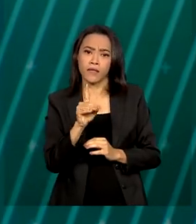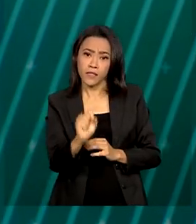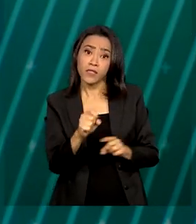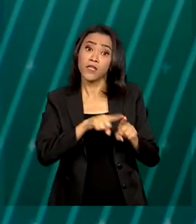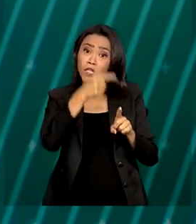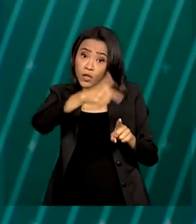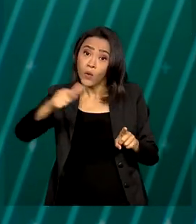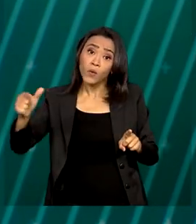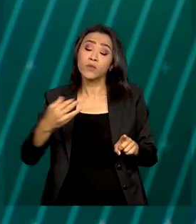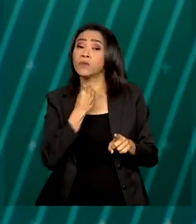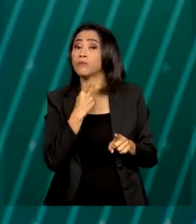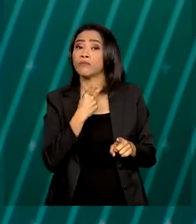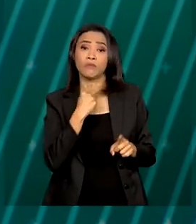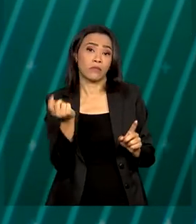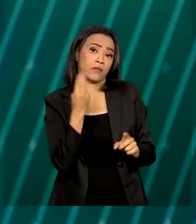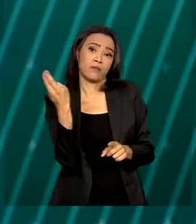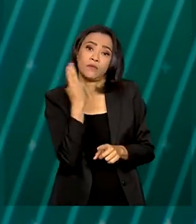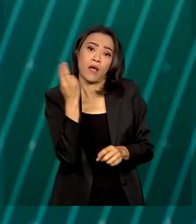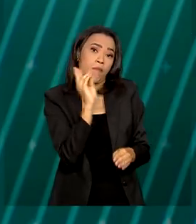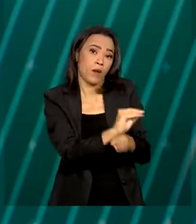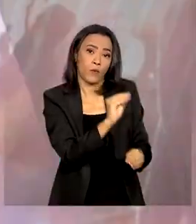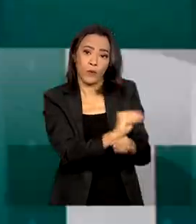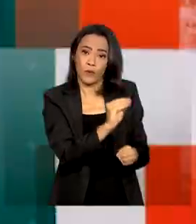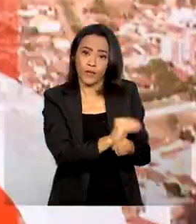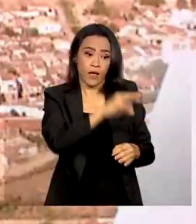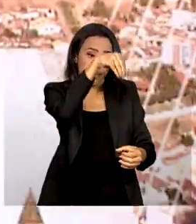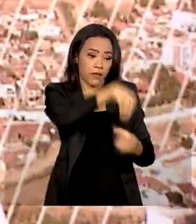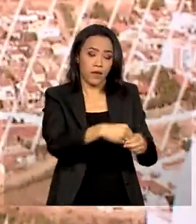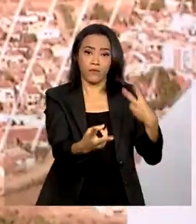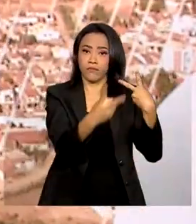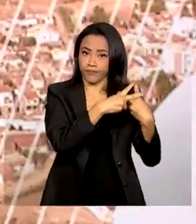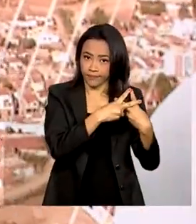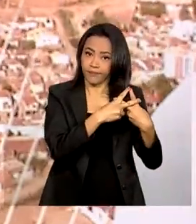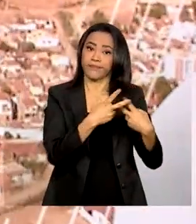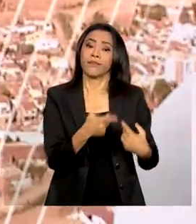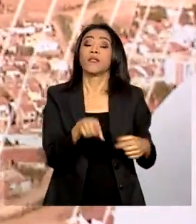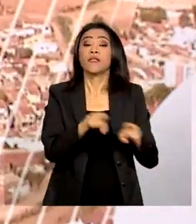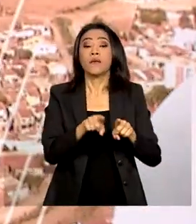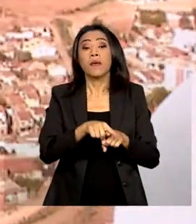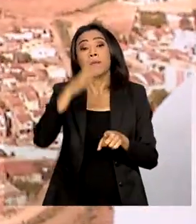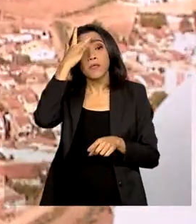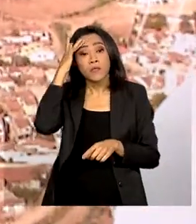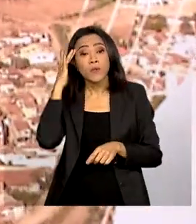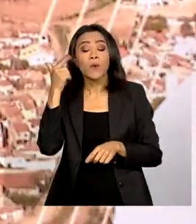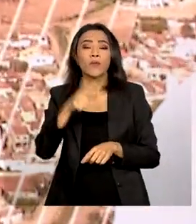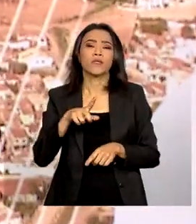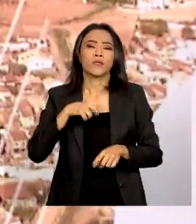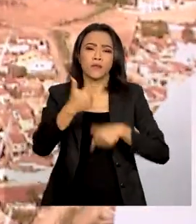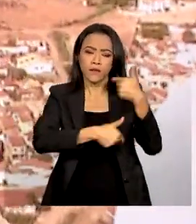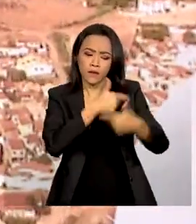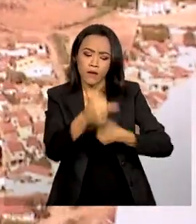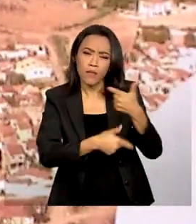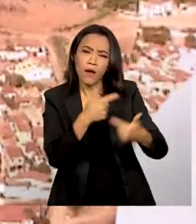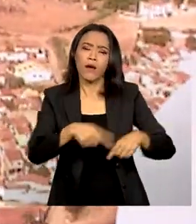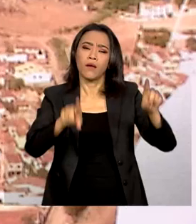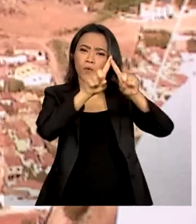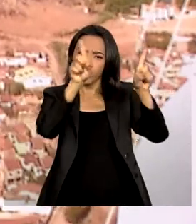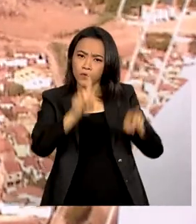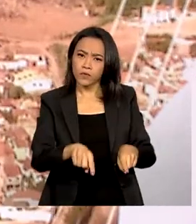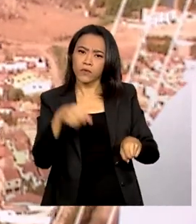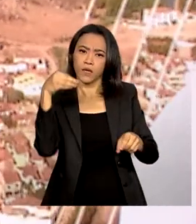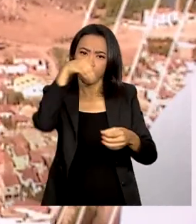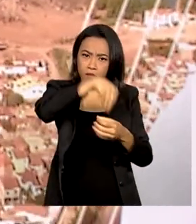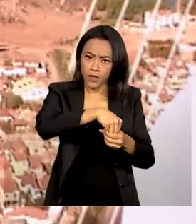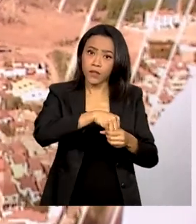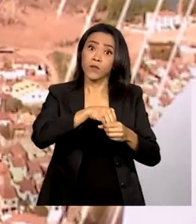prestados no estabelecimento penal. Também serão beneficiados agentes públicos do Sistema Nacional de Segurança Pública, que